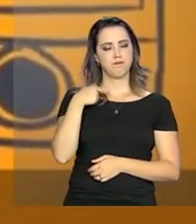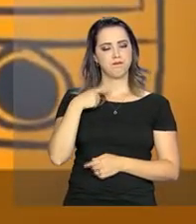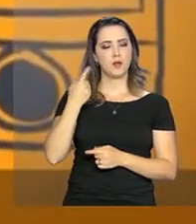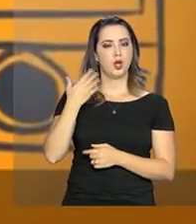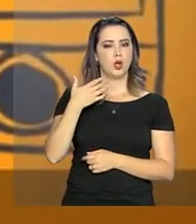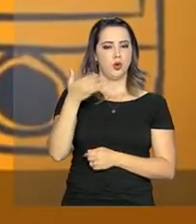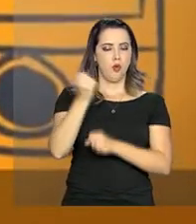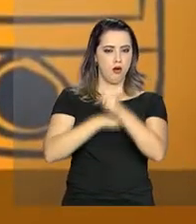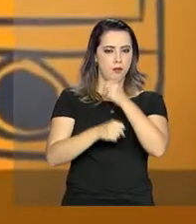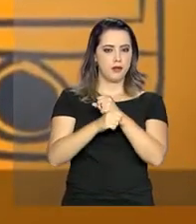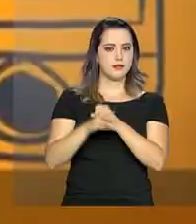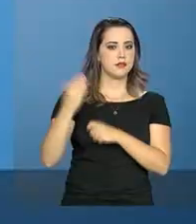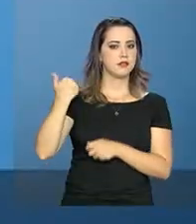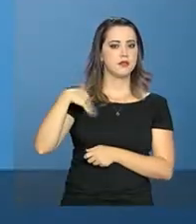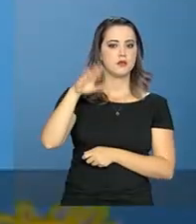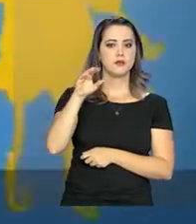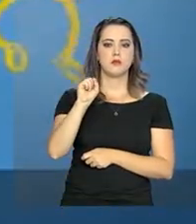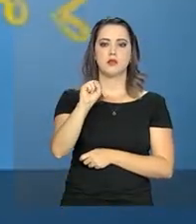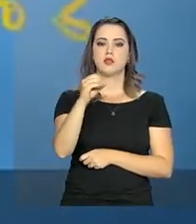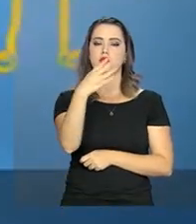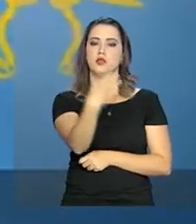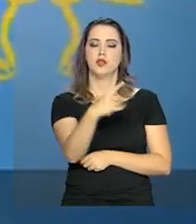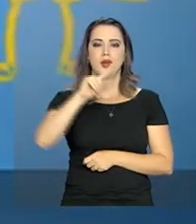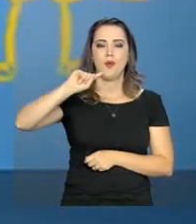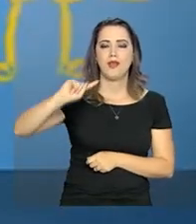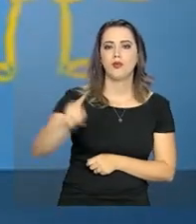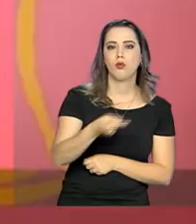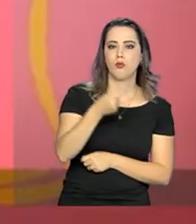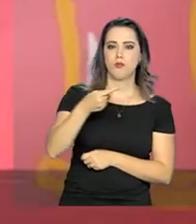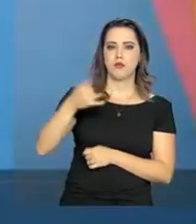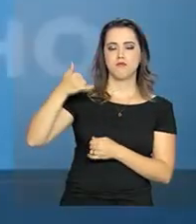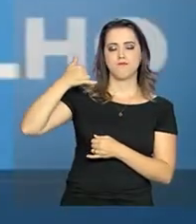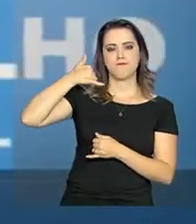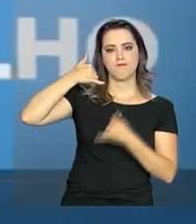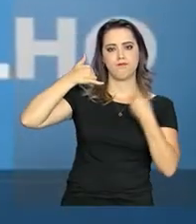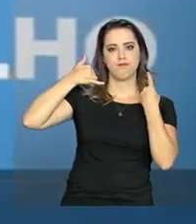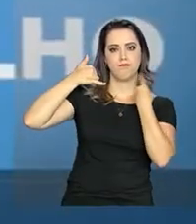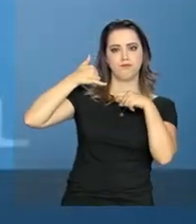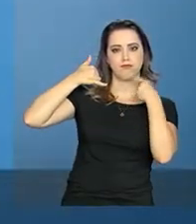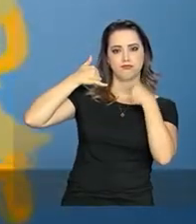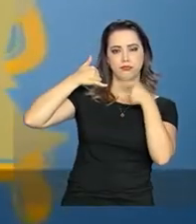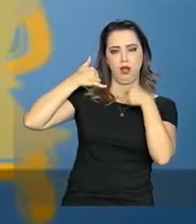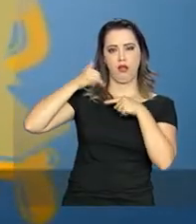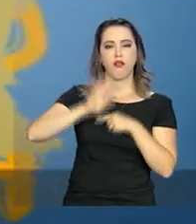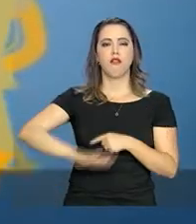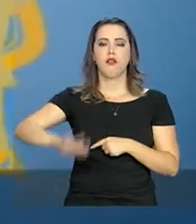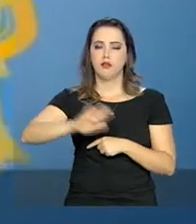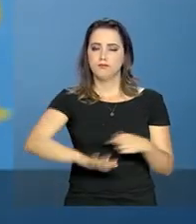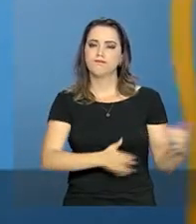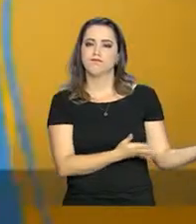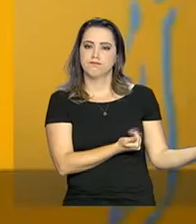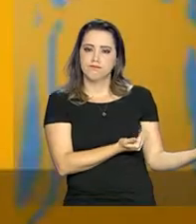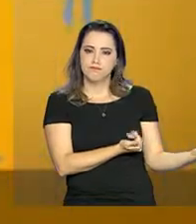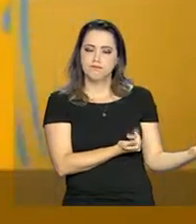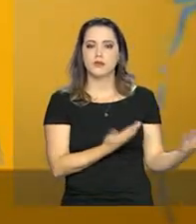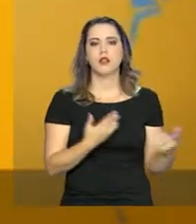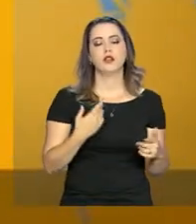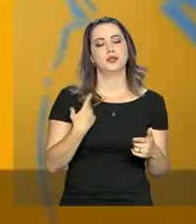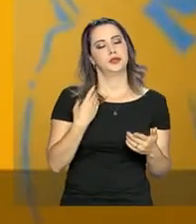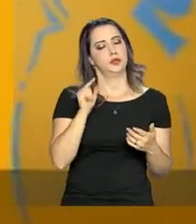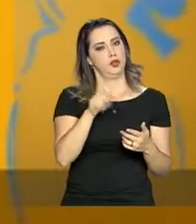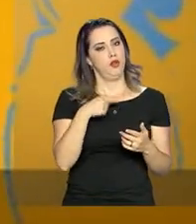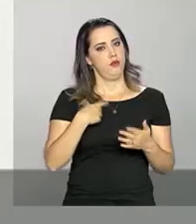recebeu mais de 84 mil denúncias, envolvendo violações dos direitos de crianças e adolescentes. O